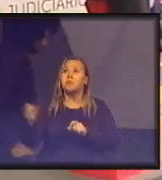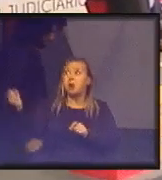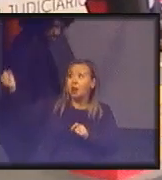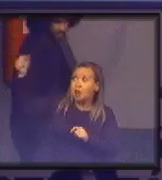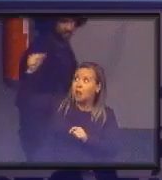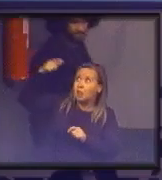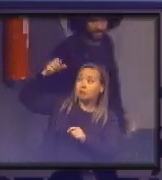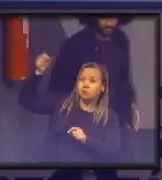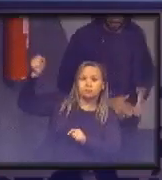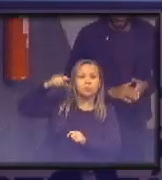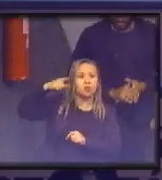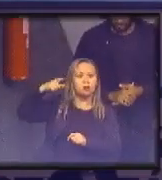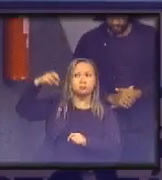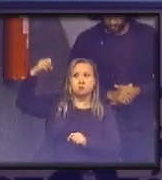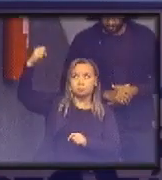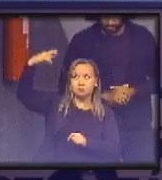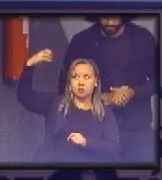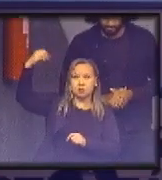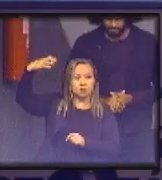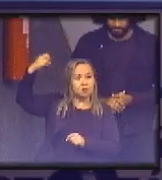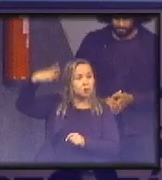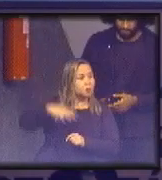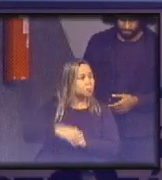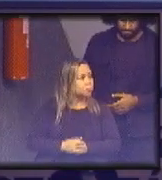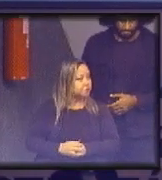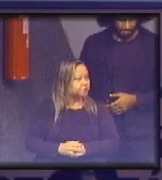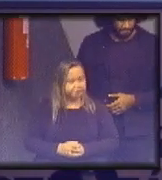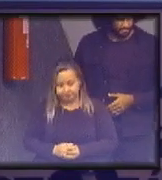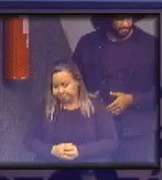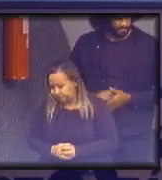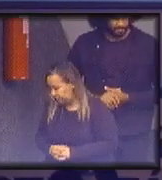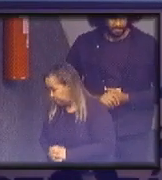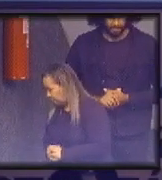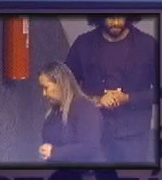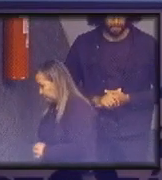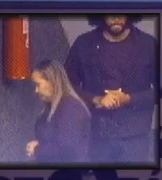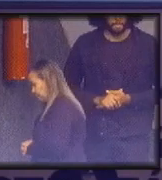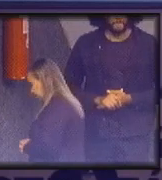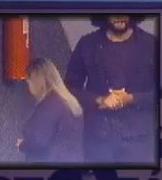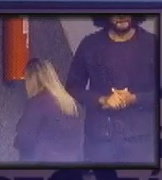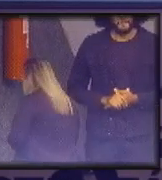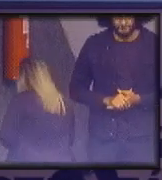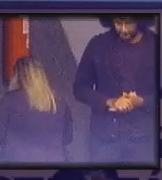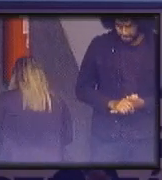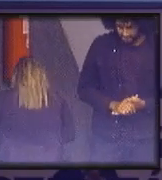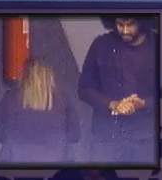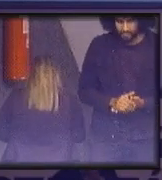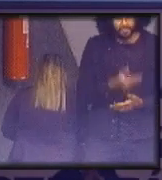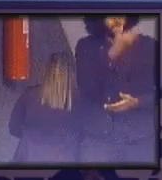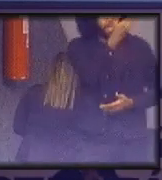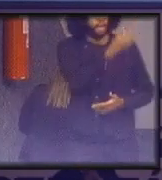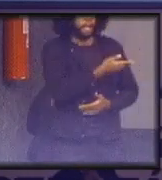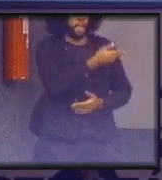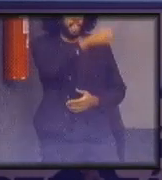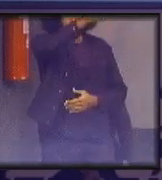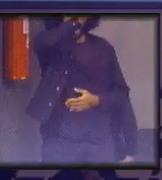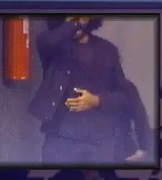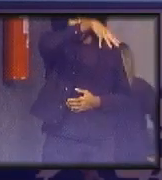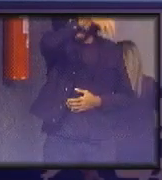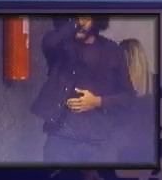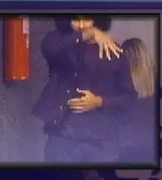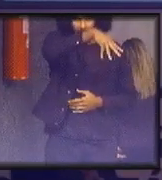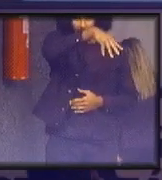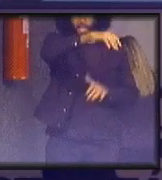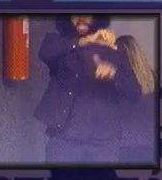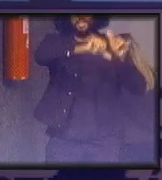elétrica foi isso foi esse meio foi esse elemento esse atributo que modificou a